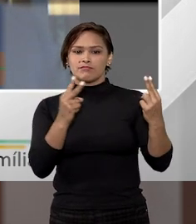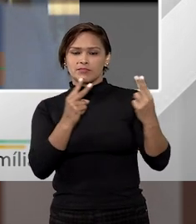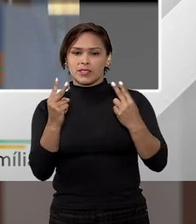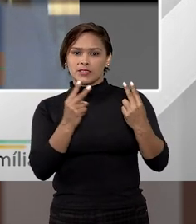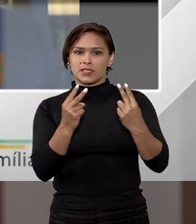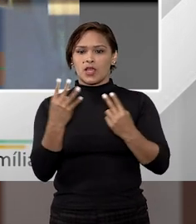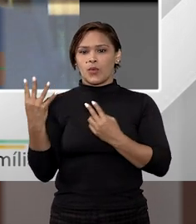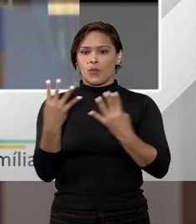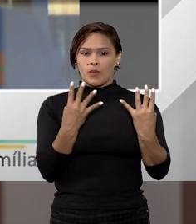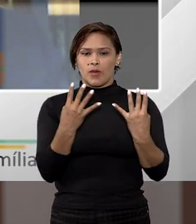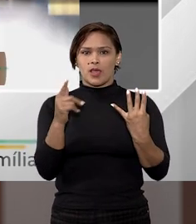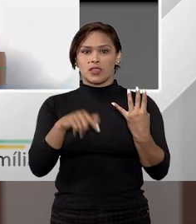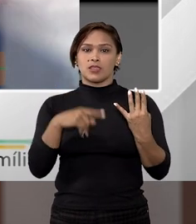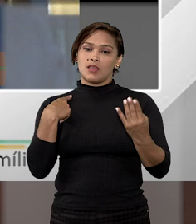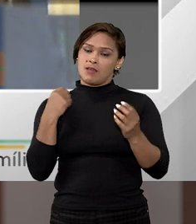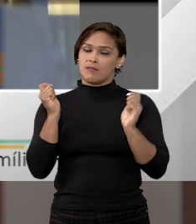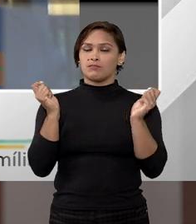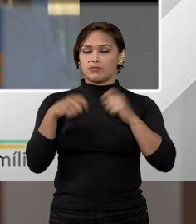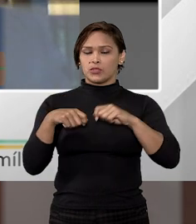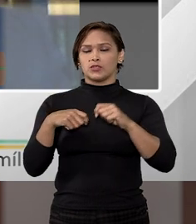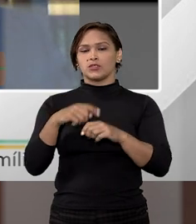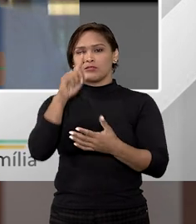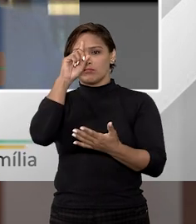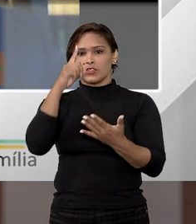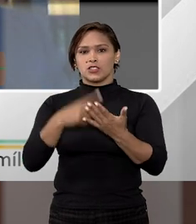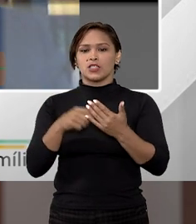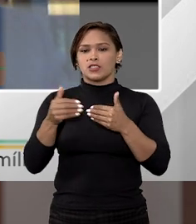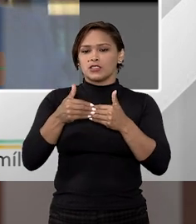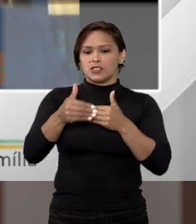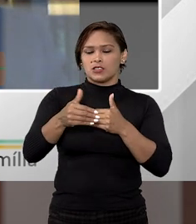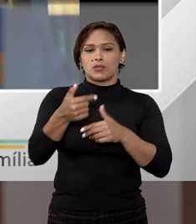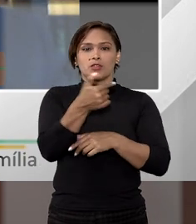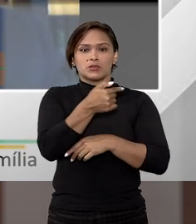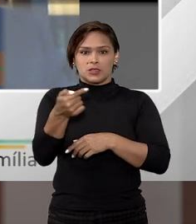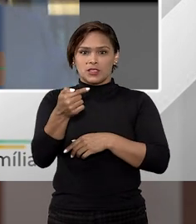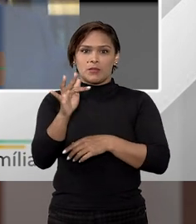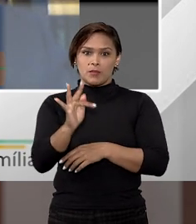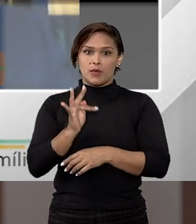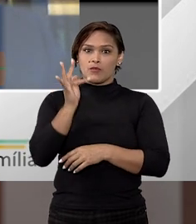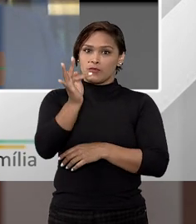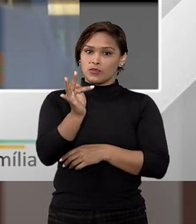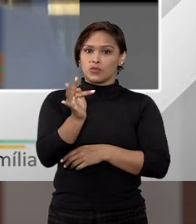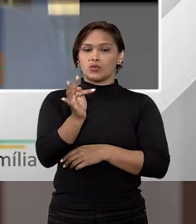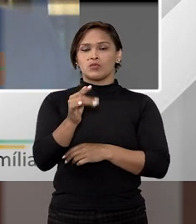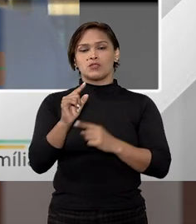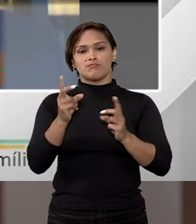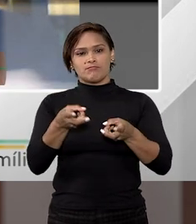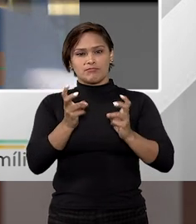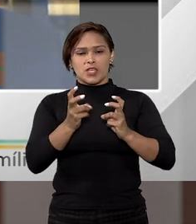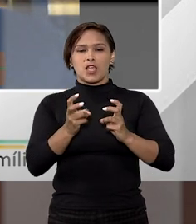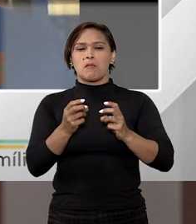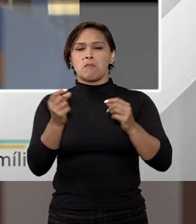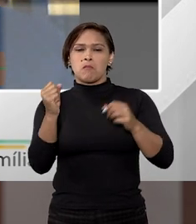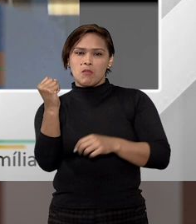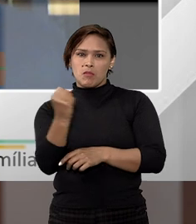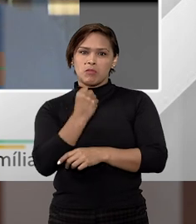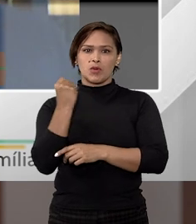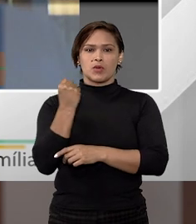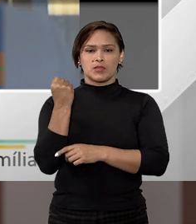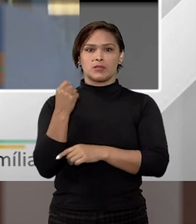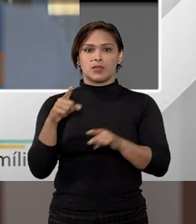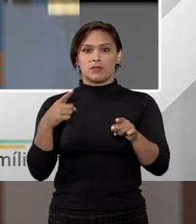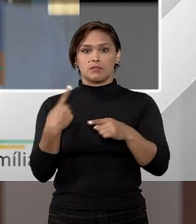atualmente em 4x4 e está para ser decidido nas próximas semanas e é uma questão que levanta muita polêmica.